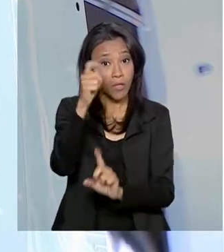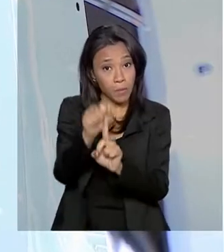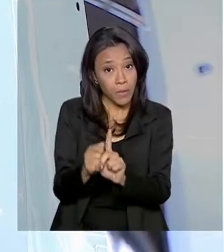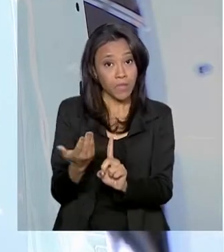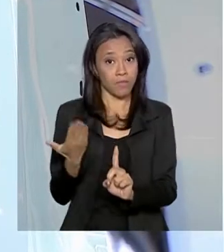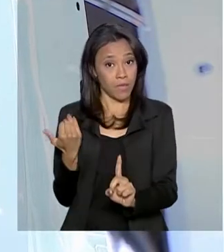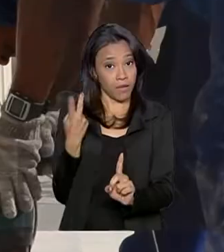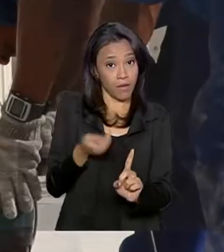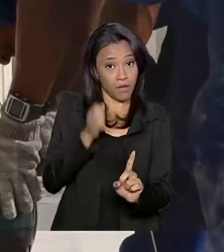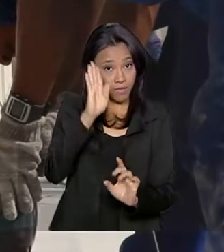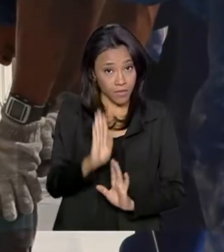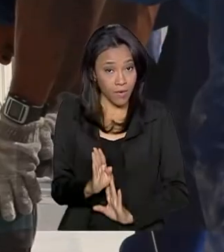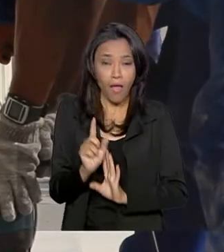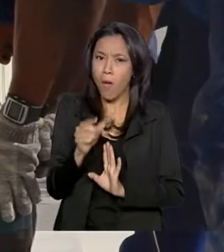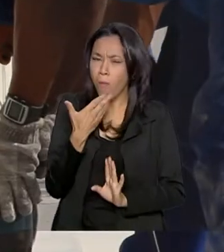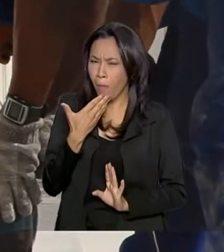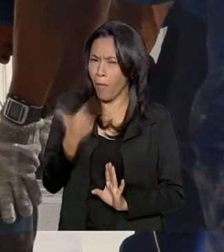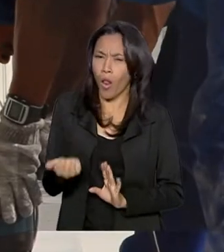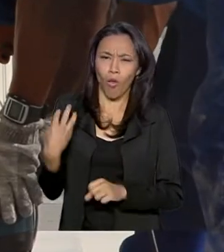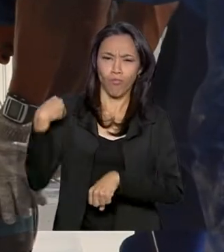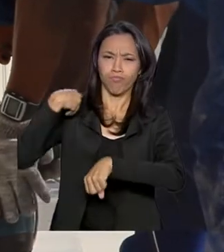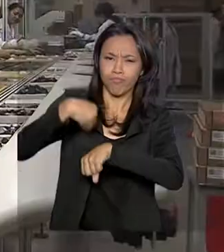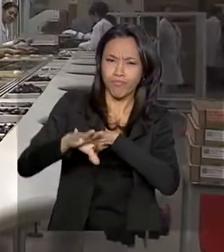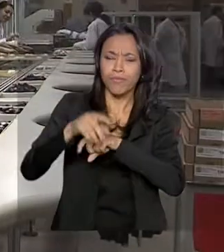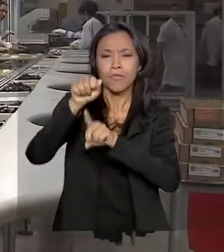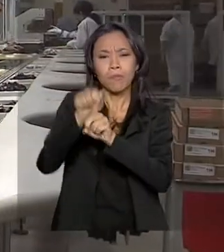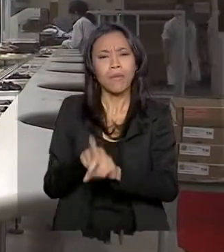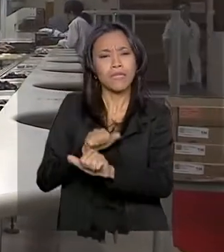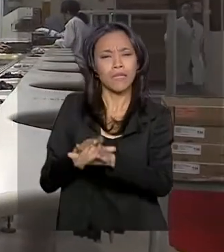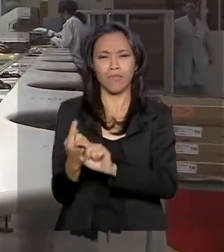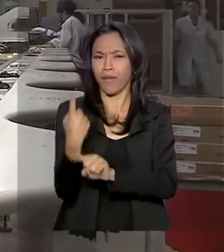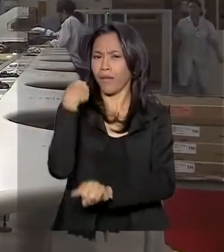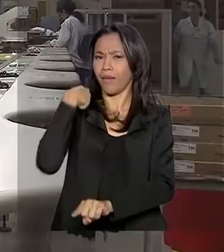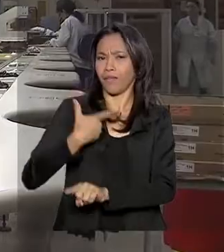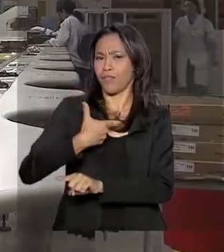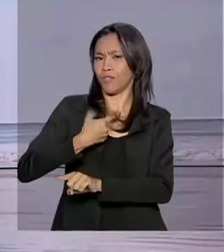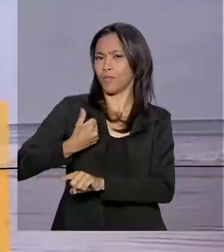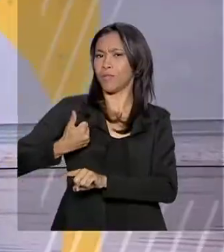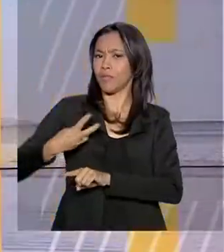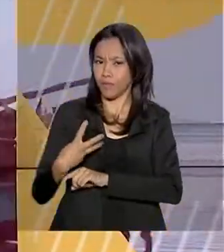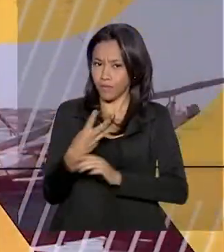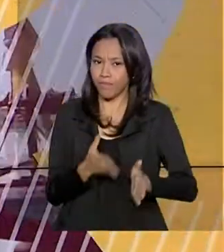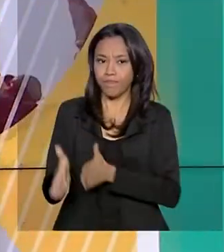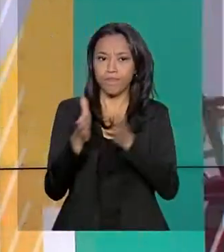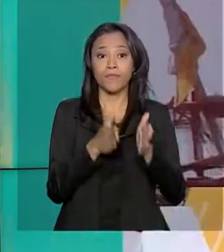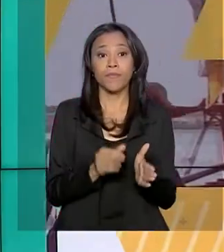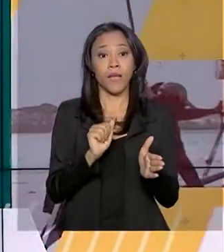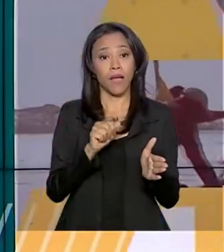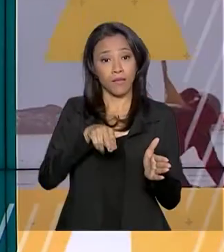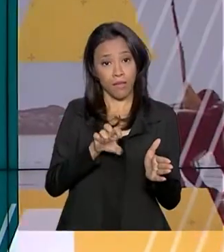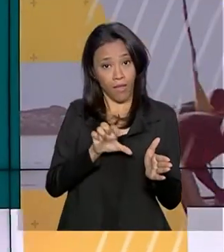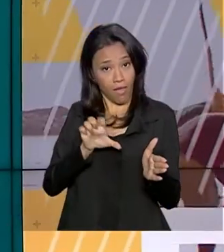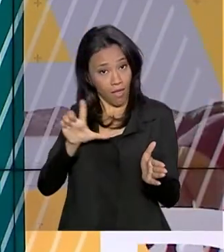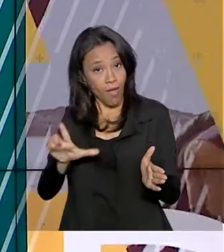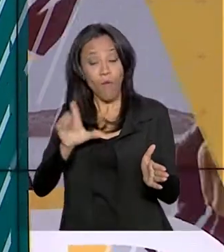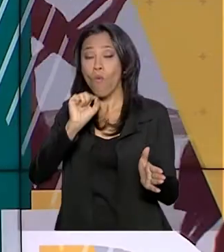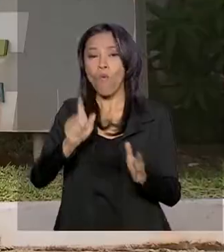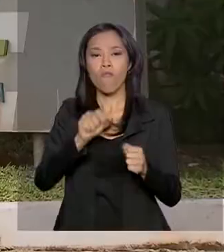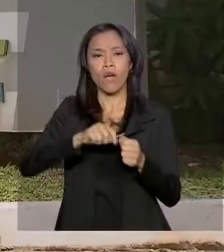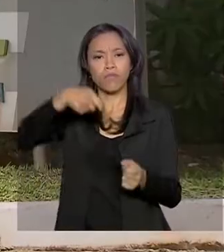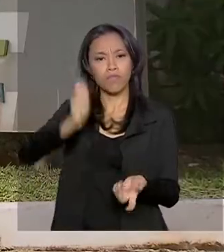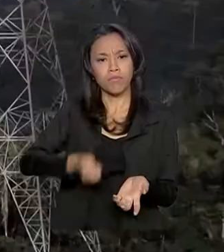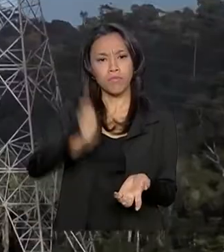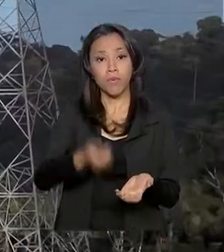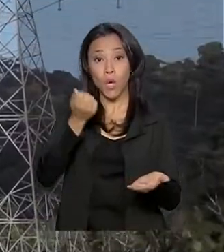passado no Brasil. É o melhor dado para setembro desde 2013. A ANEEL realiza leilão para a compra de